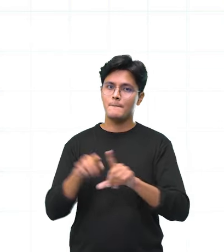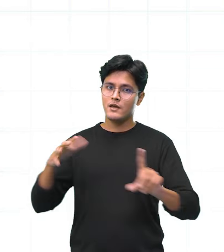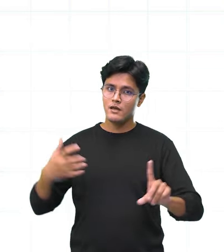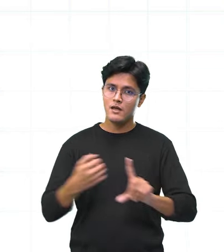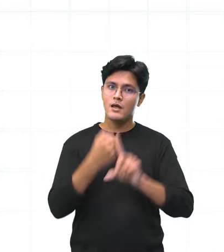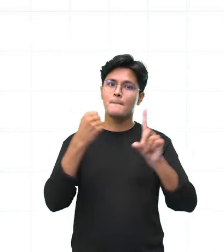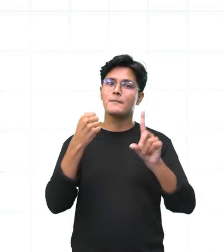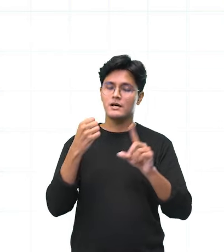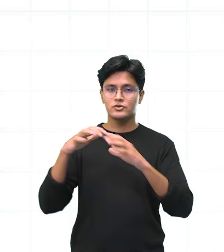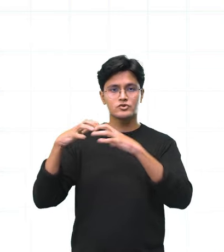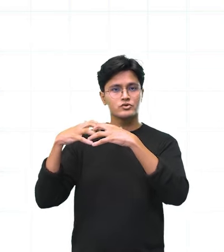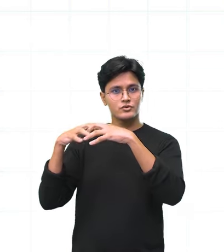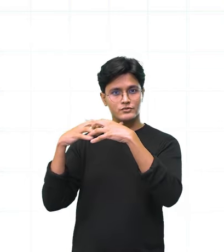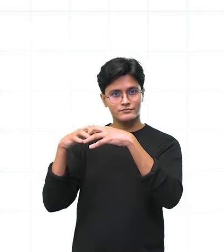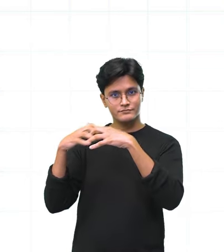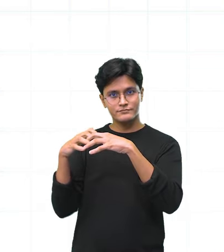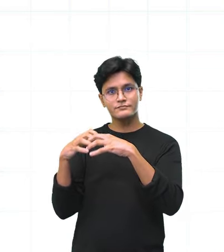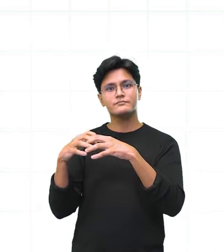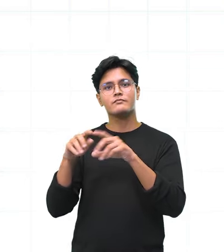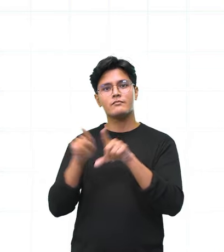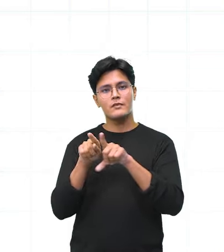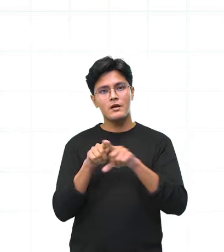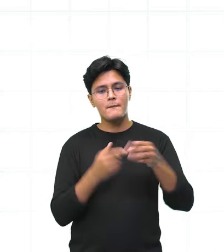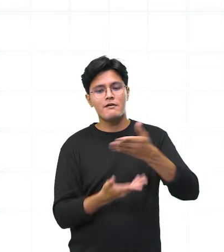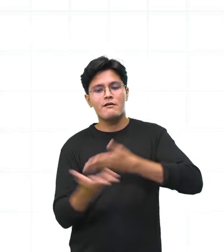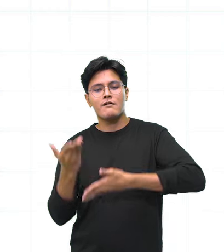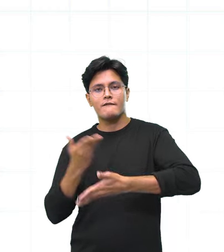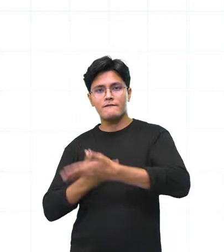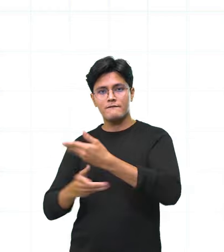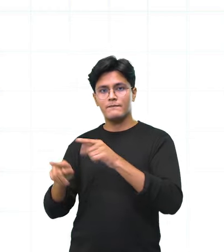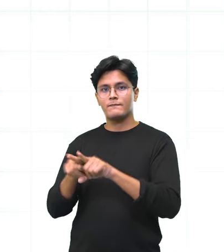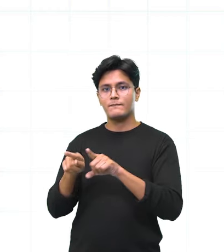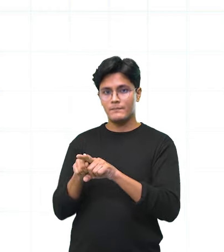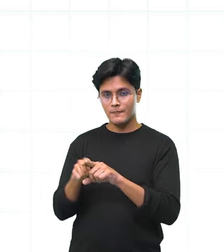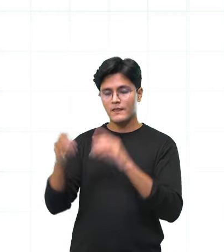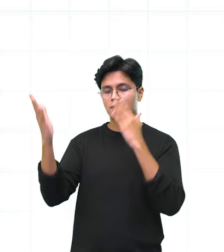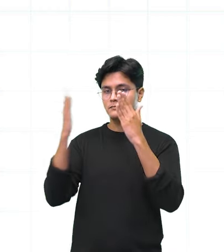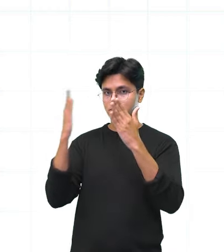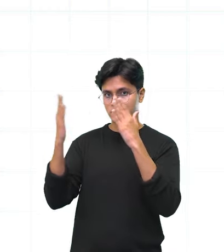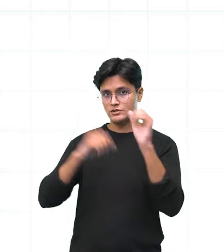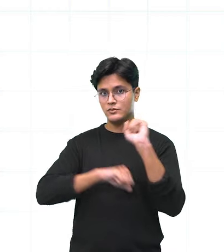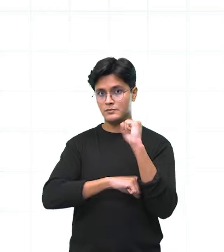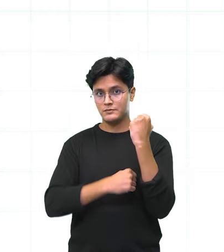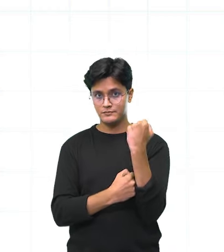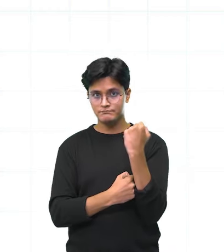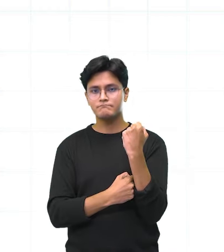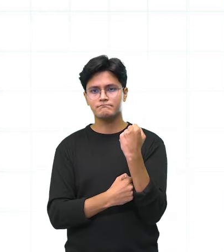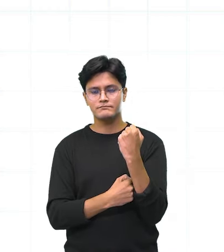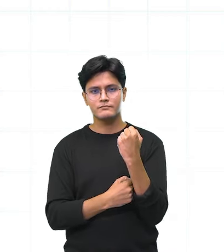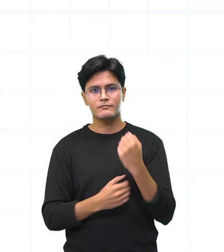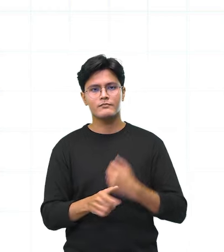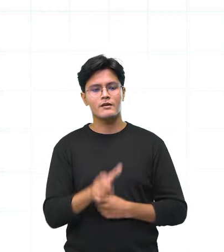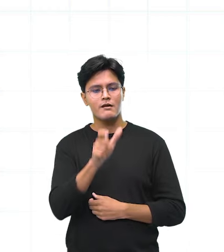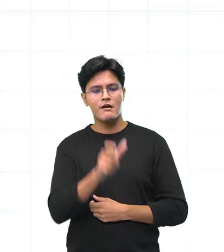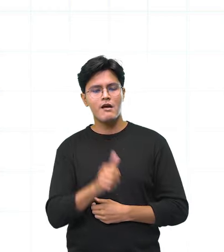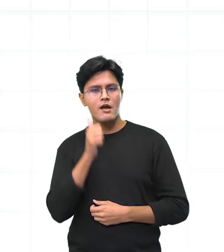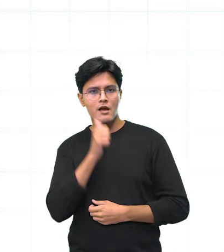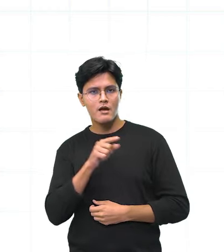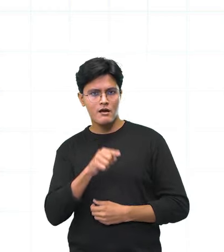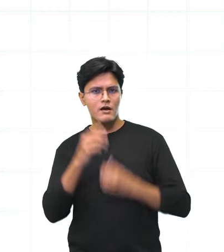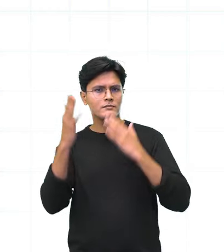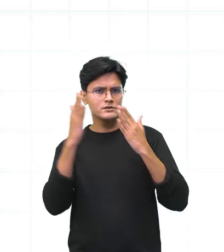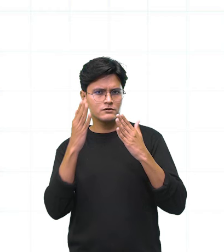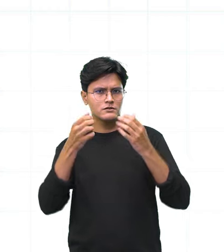cognitivos, afetivos e psicomotor. Enfatizou. Quem enfatizou? A especialista, né?